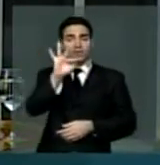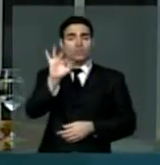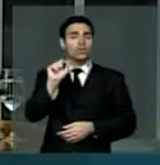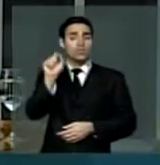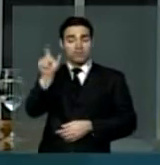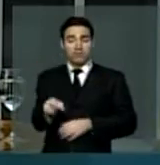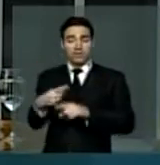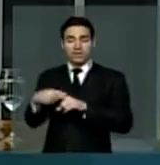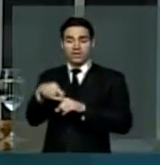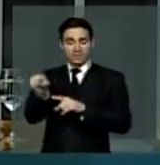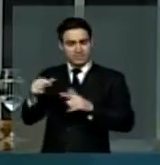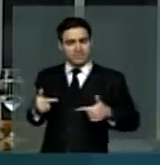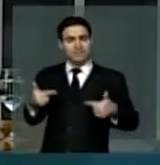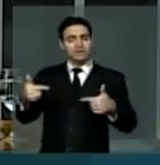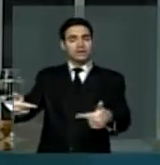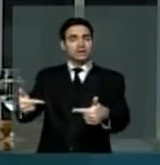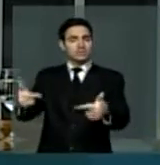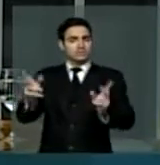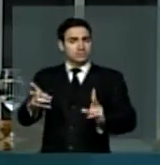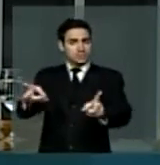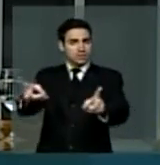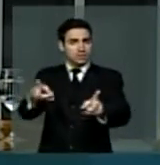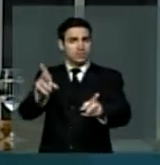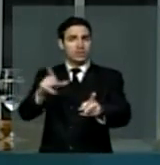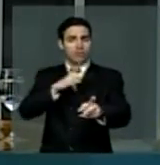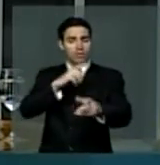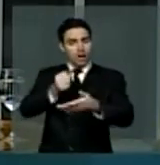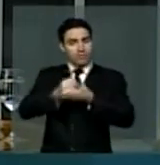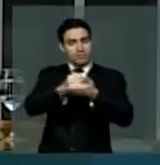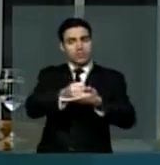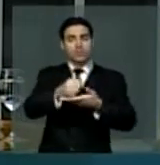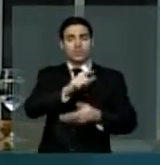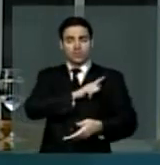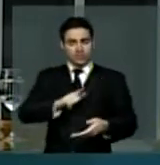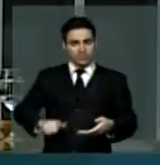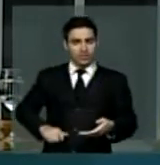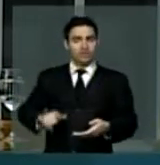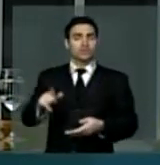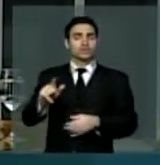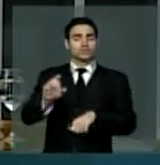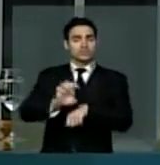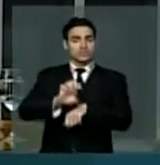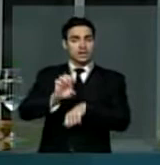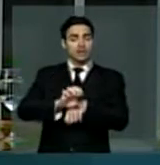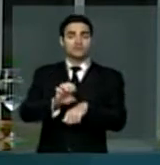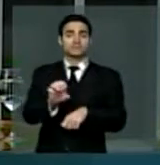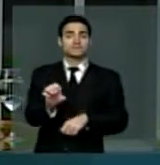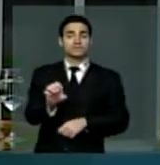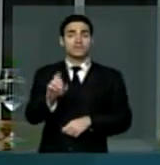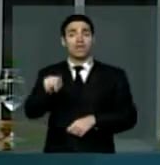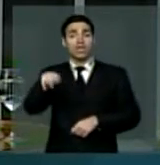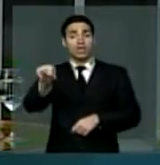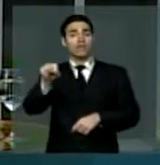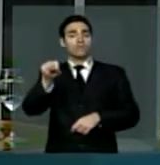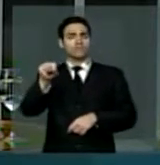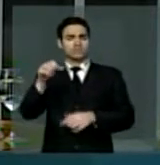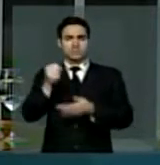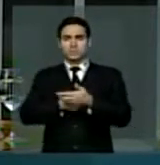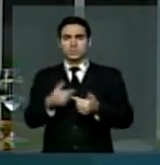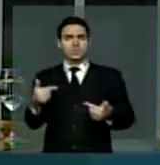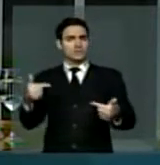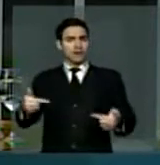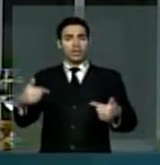exercendo o meu mandato, prestando apoio a este governo do Estado, que é quem lidera as bandeiras tão